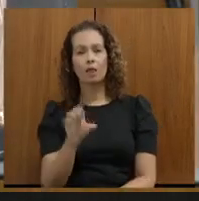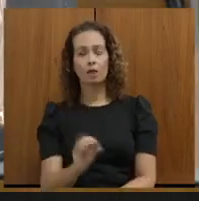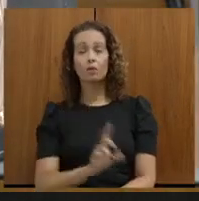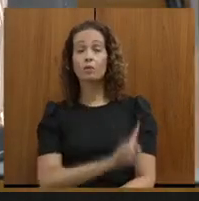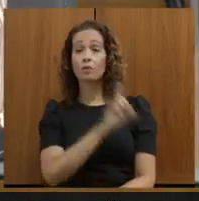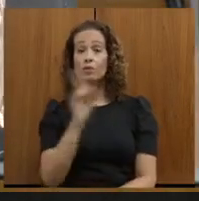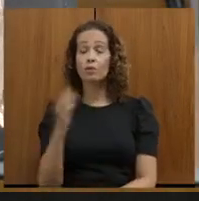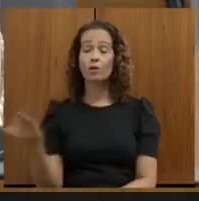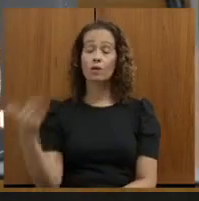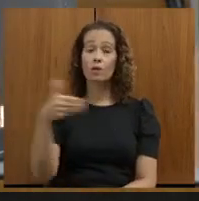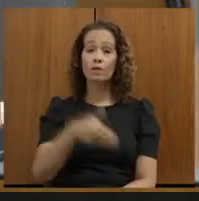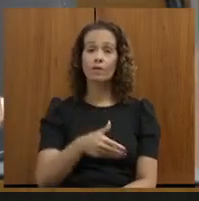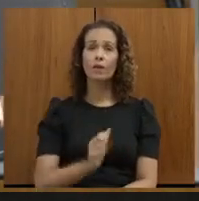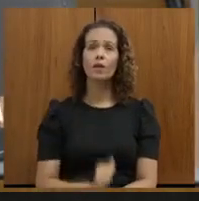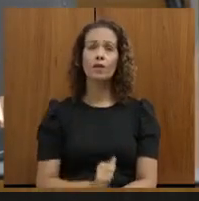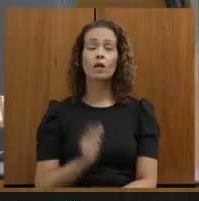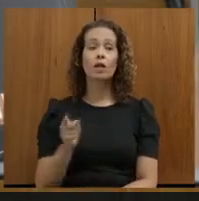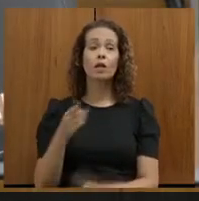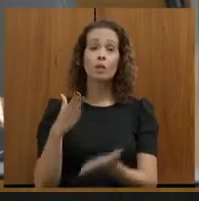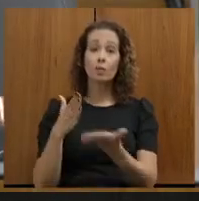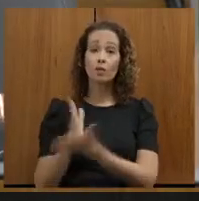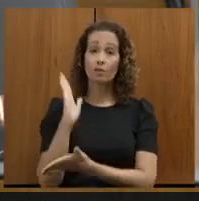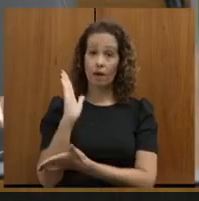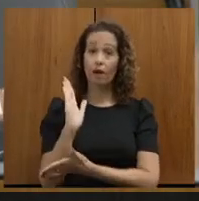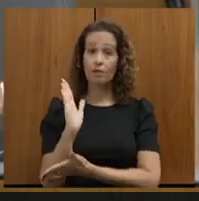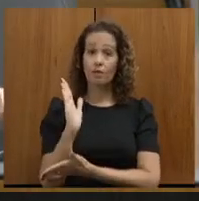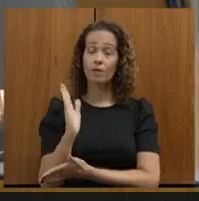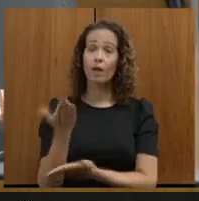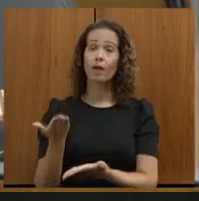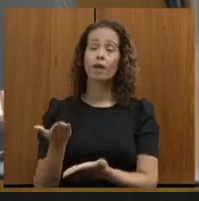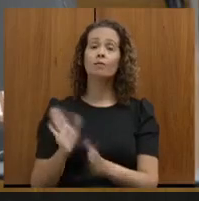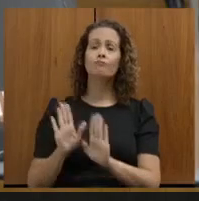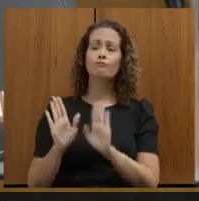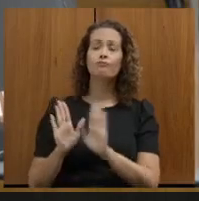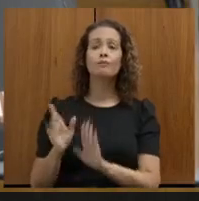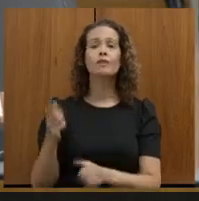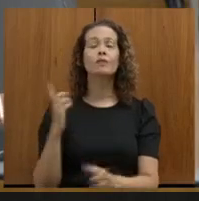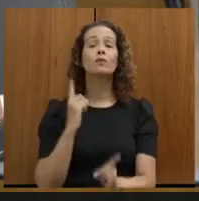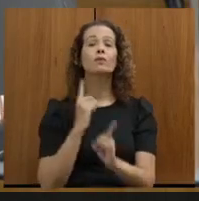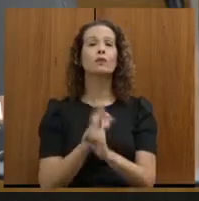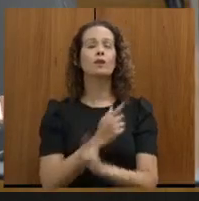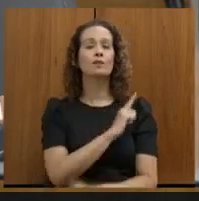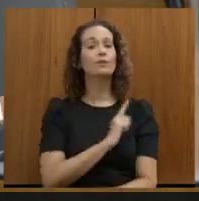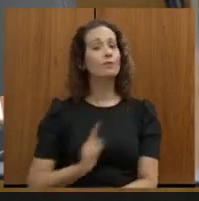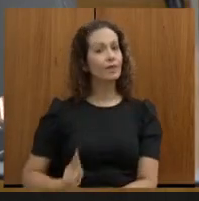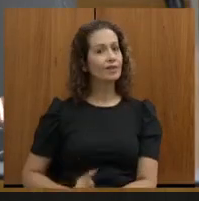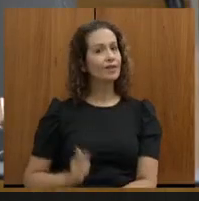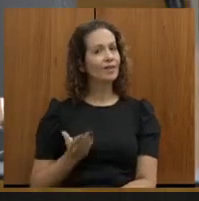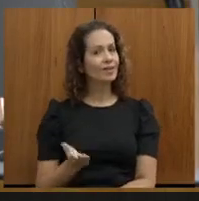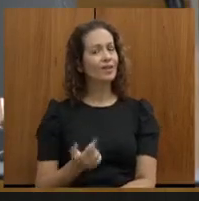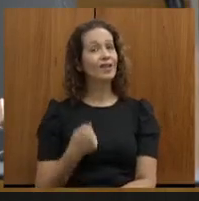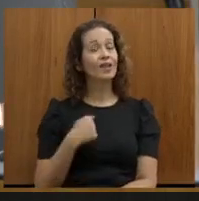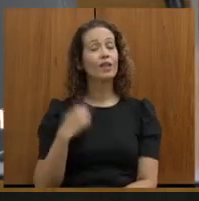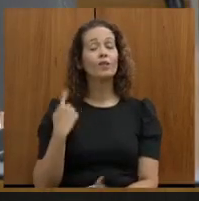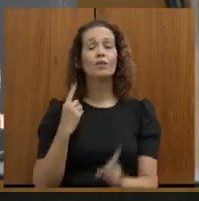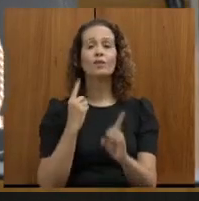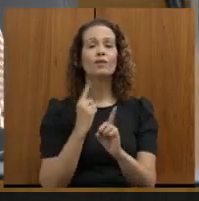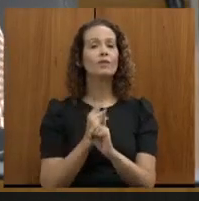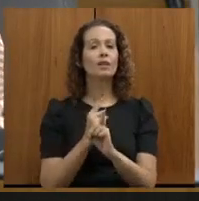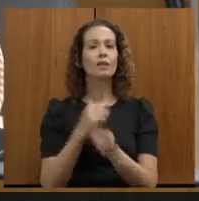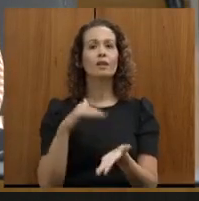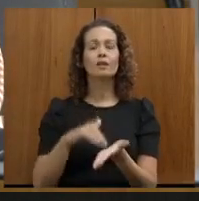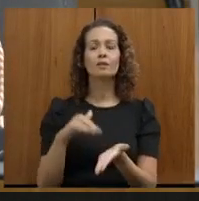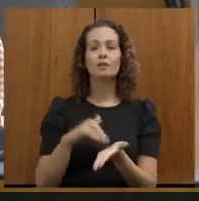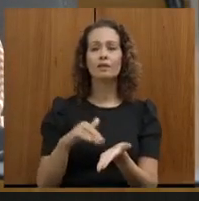depois de aprovado no processo seletivo, que ele veio se encontrar com o governador. É verdade. Então, eu fui encontrá-lo lá na